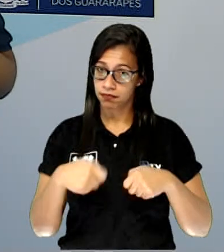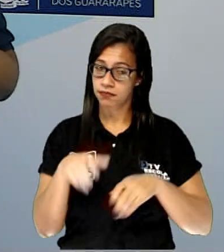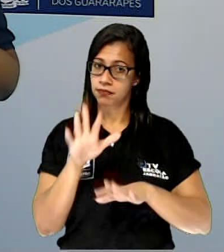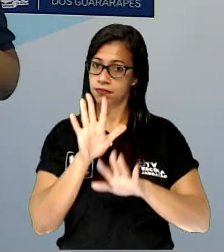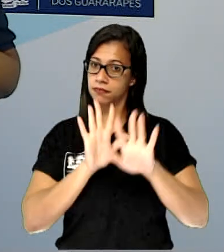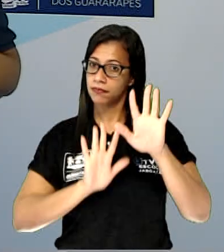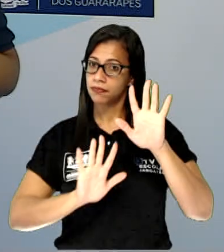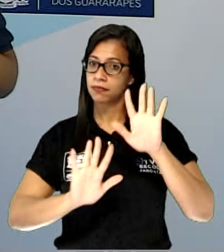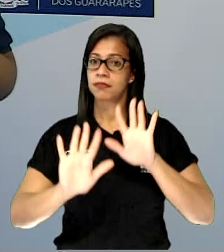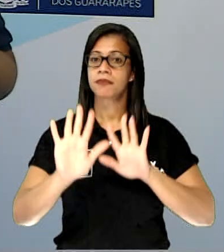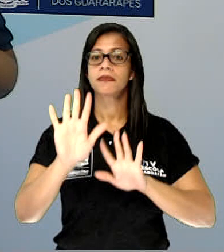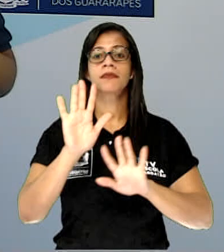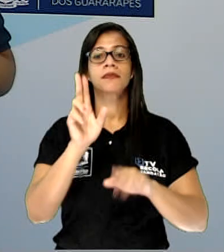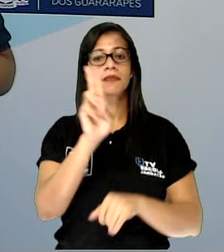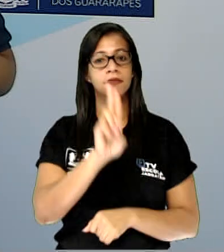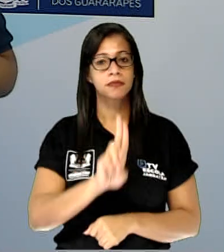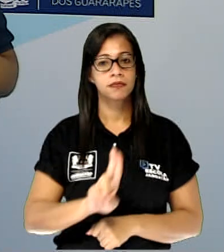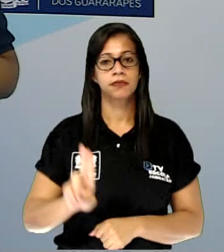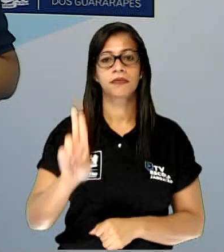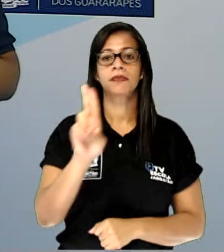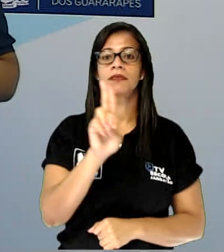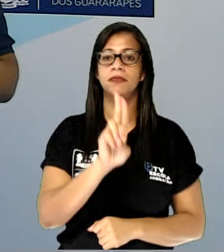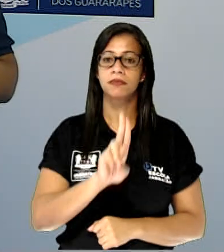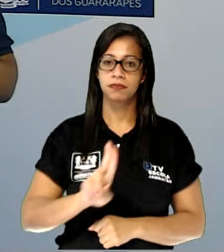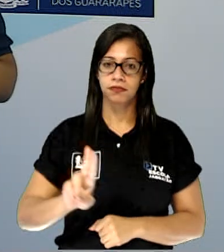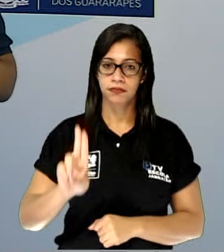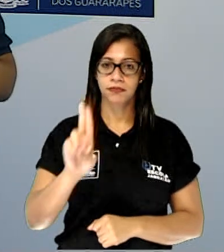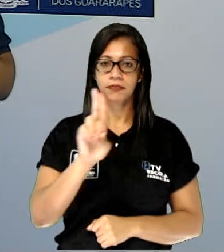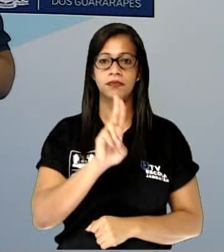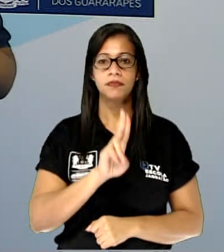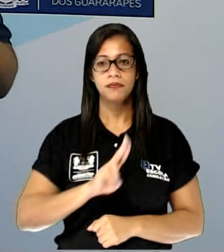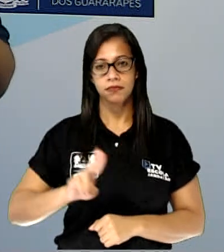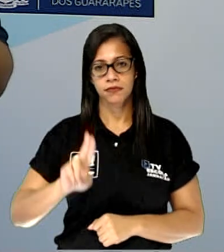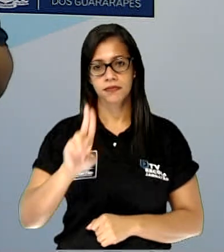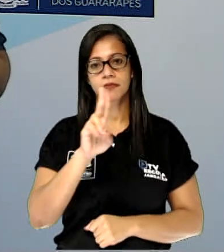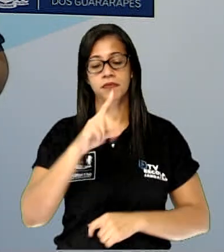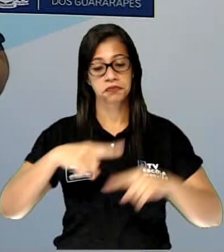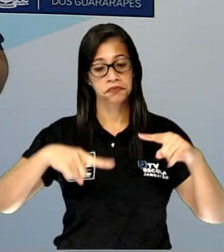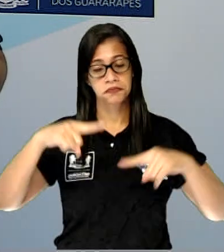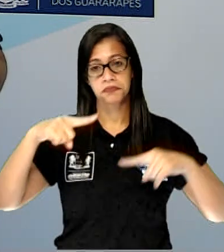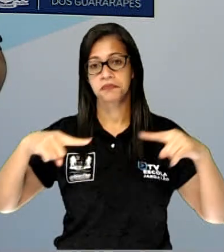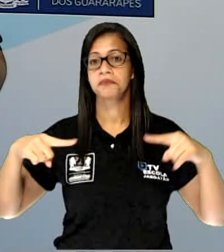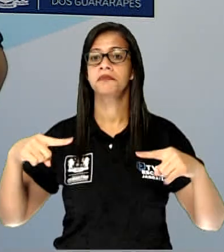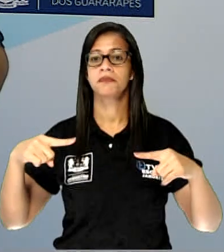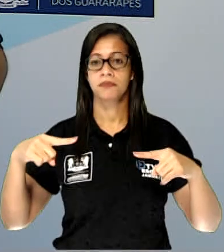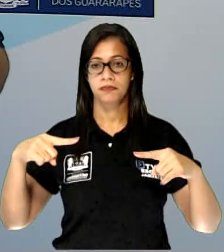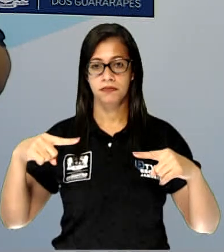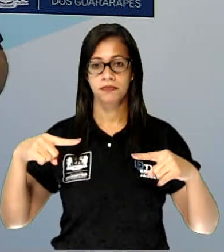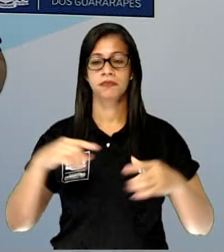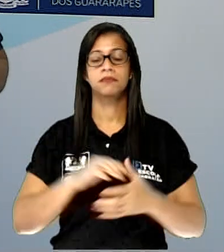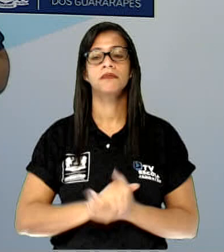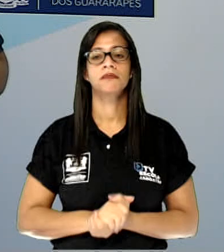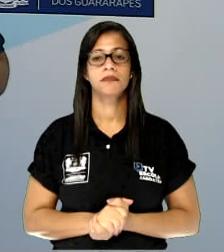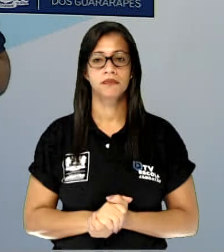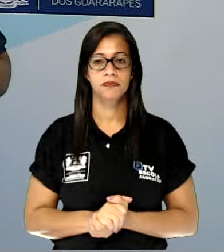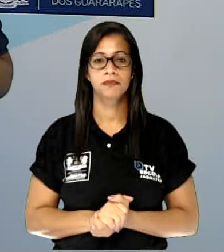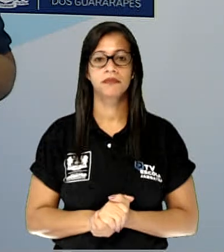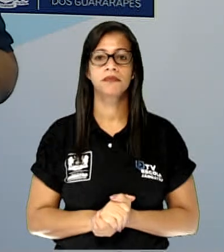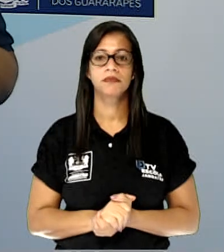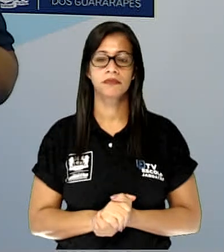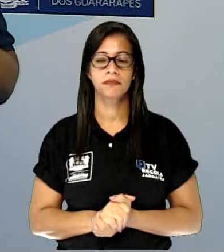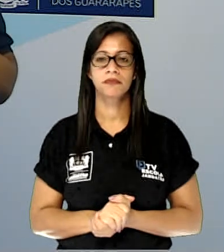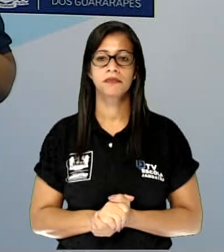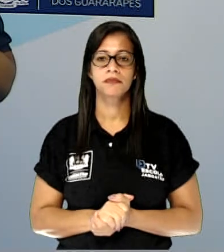na utilização de alguns objetos e produtos e alguns deles só devem ser utilizados